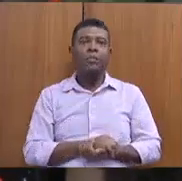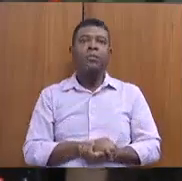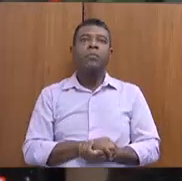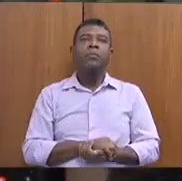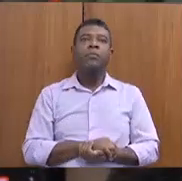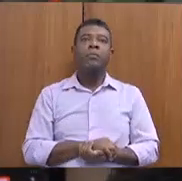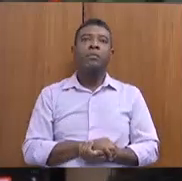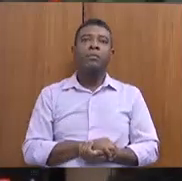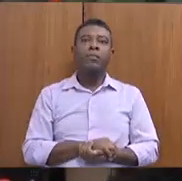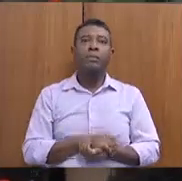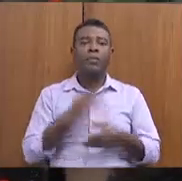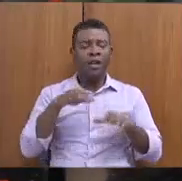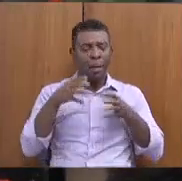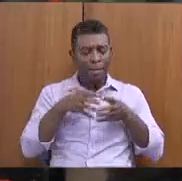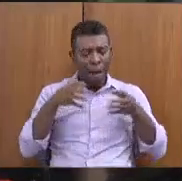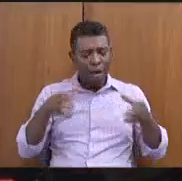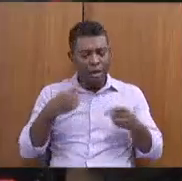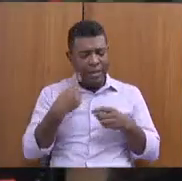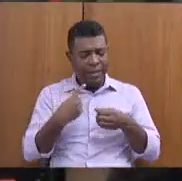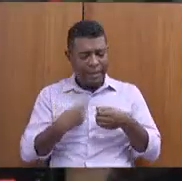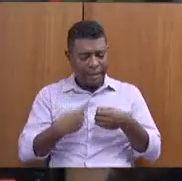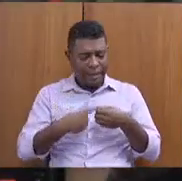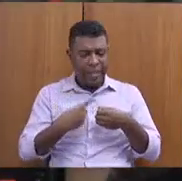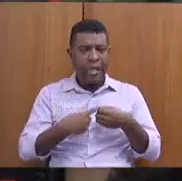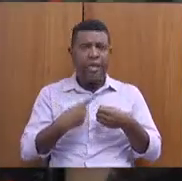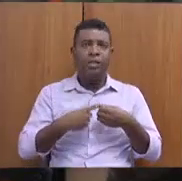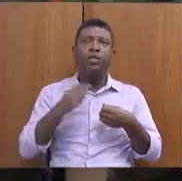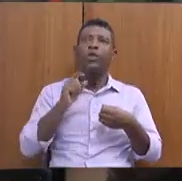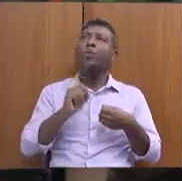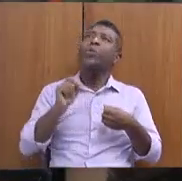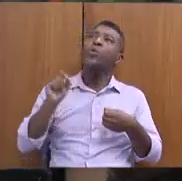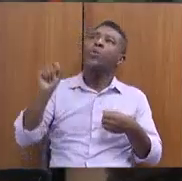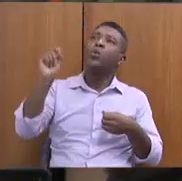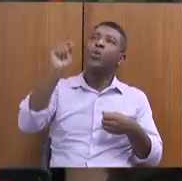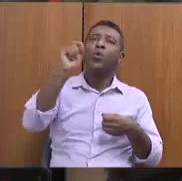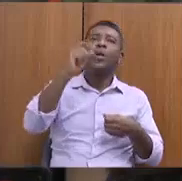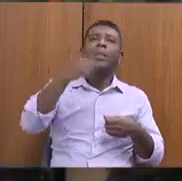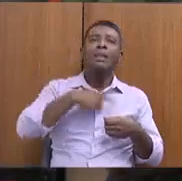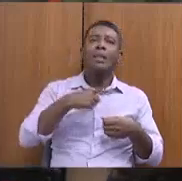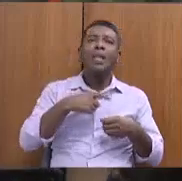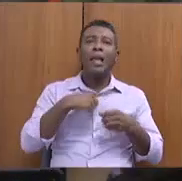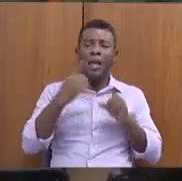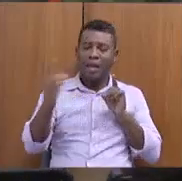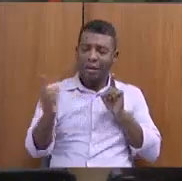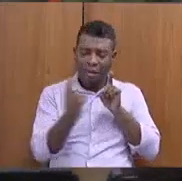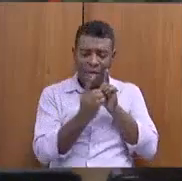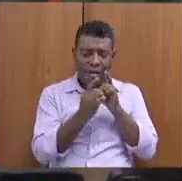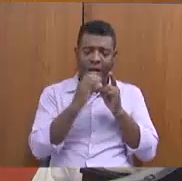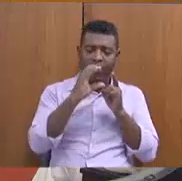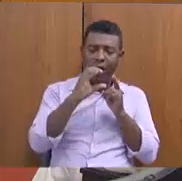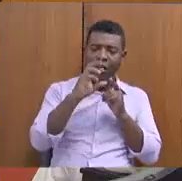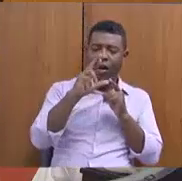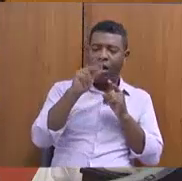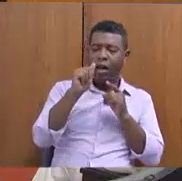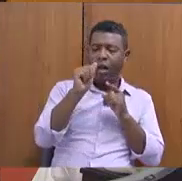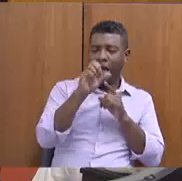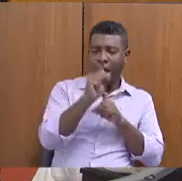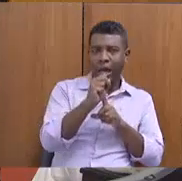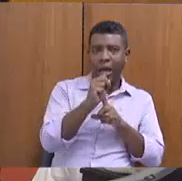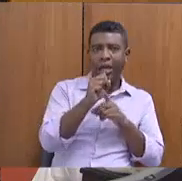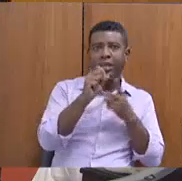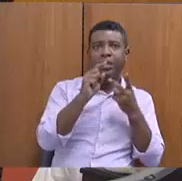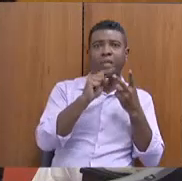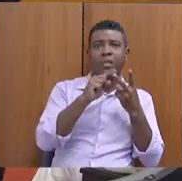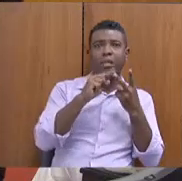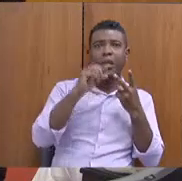houve pessoas resgatadas não têm atendimento de CRAS e CREAS. Por que CRAS tem? Não tem. Não